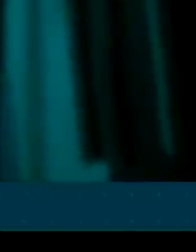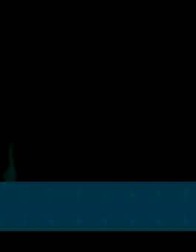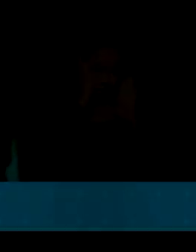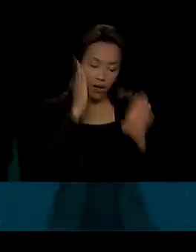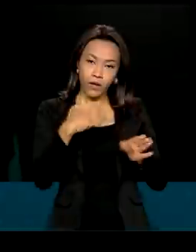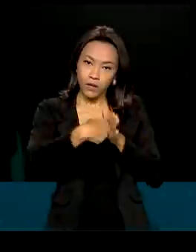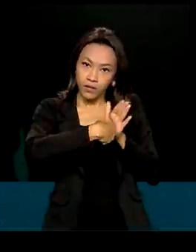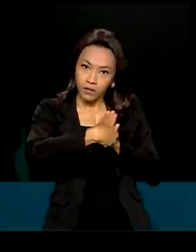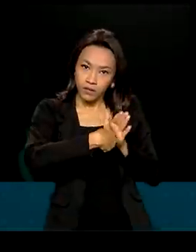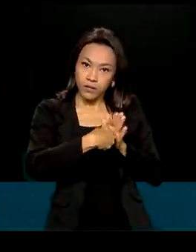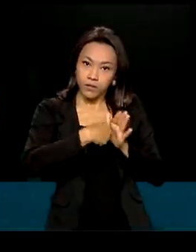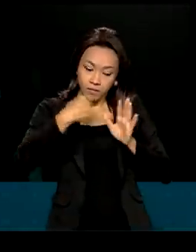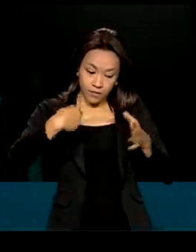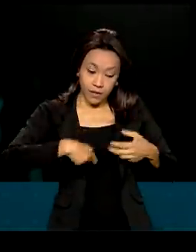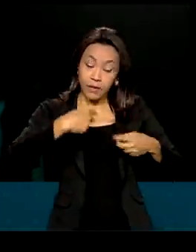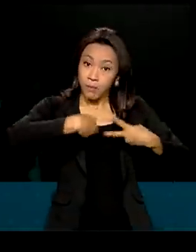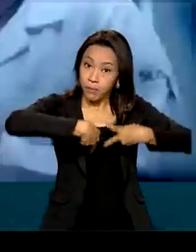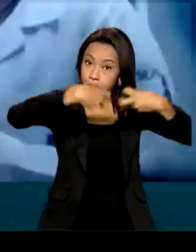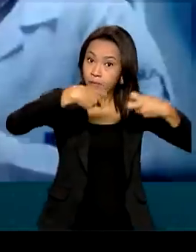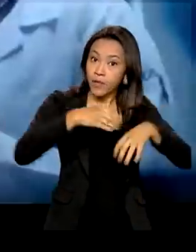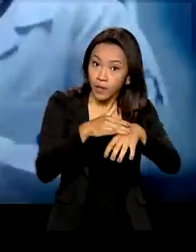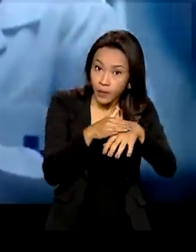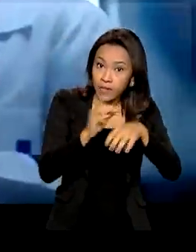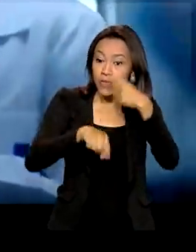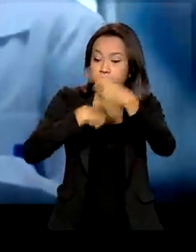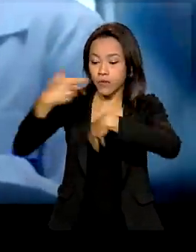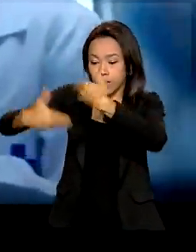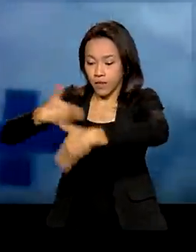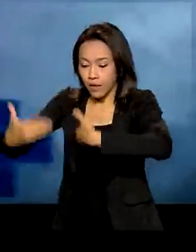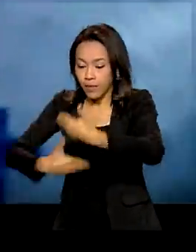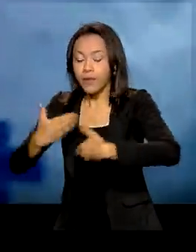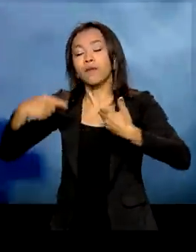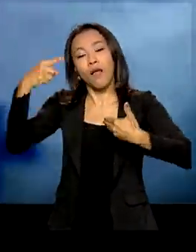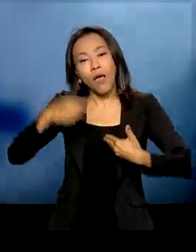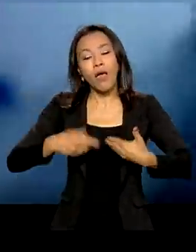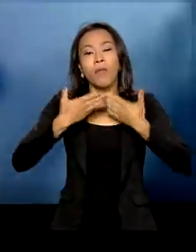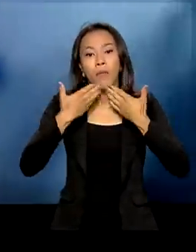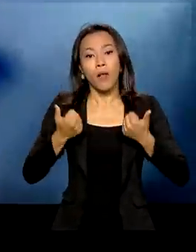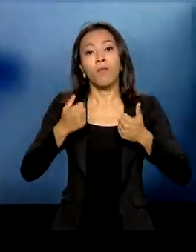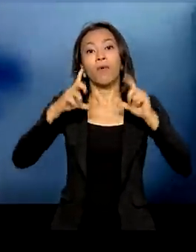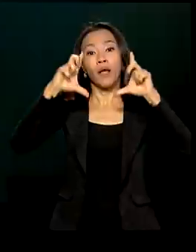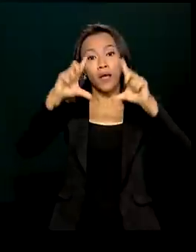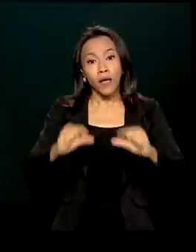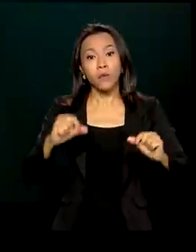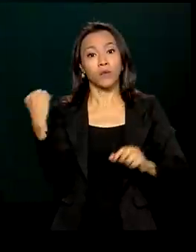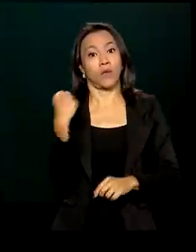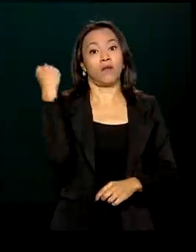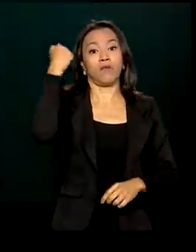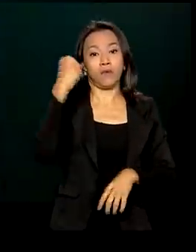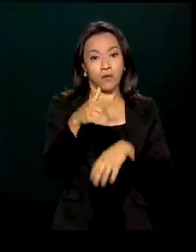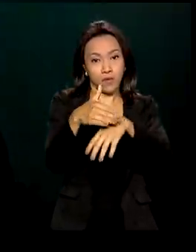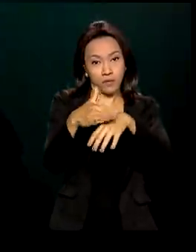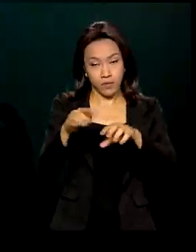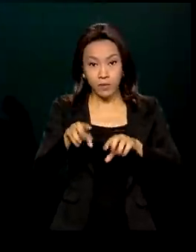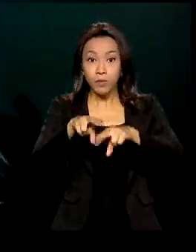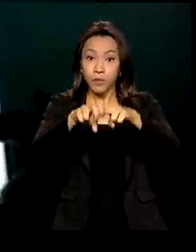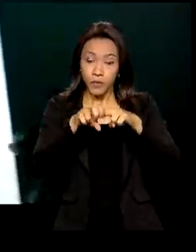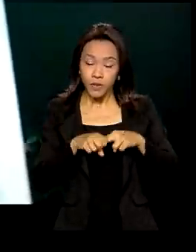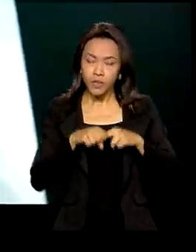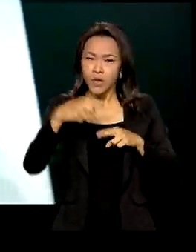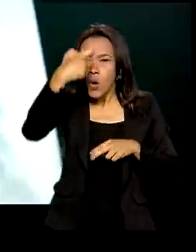precoce aliado ao tratamento é a maneira mais eficaz de evitar o agravamento da doença. Por isso, para